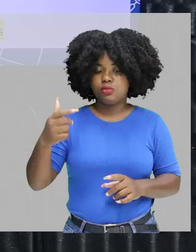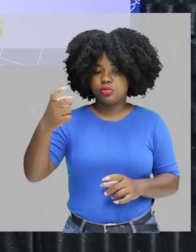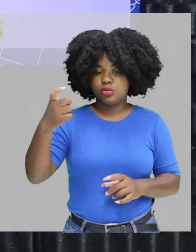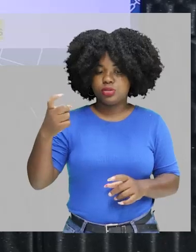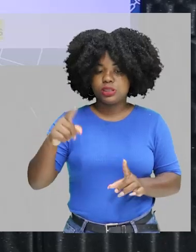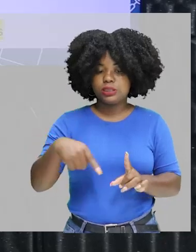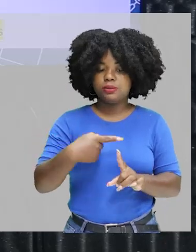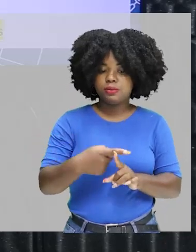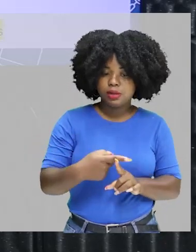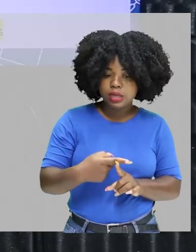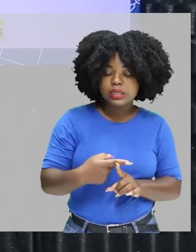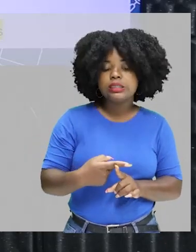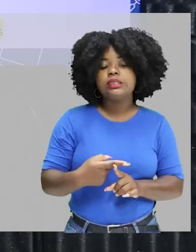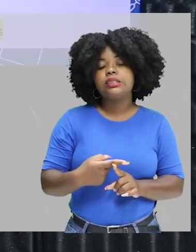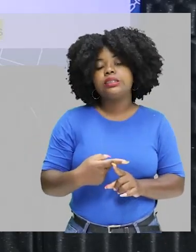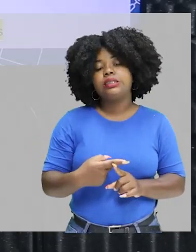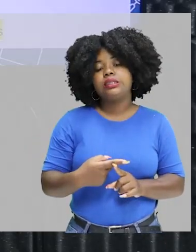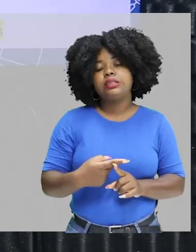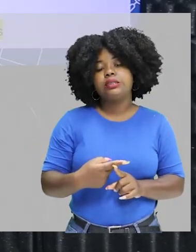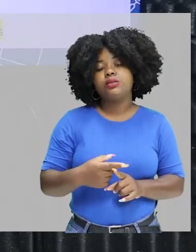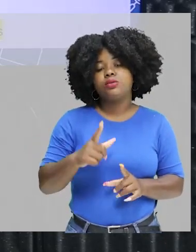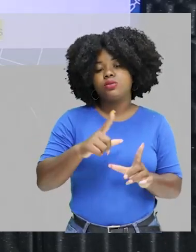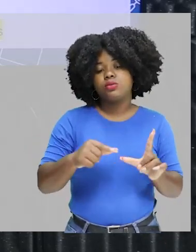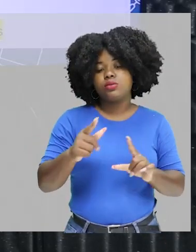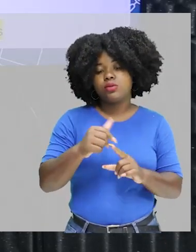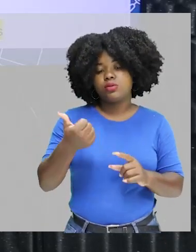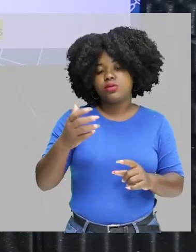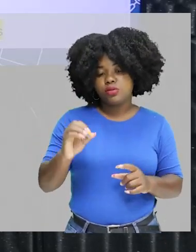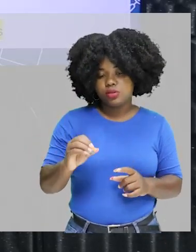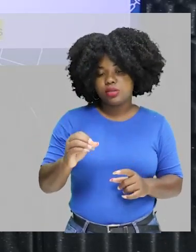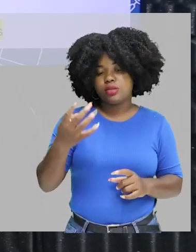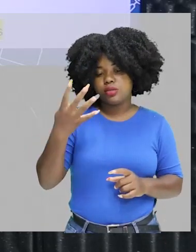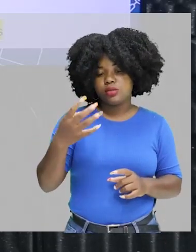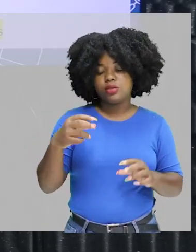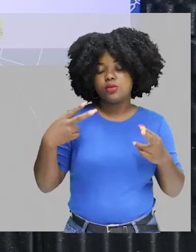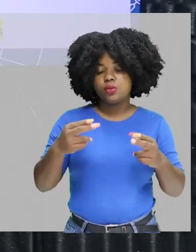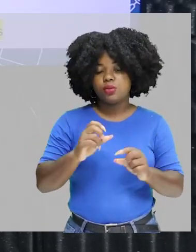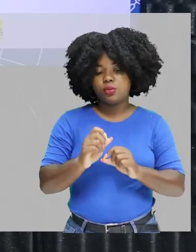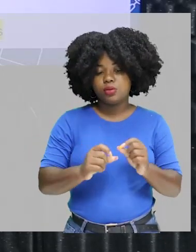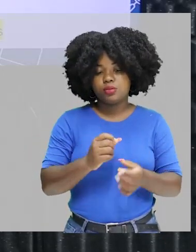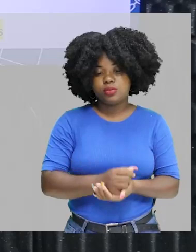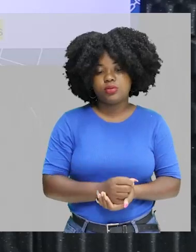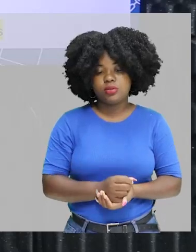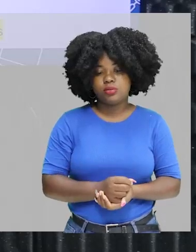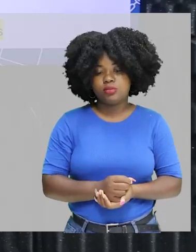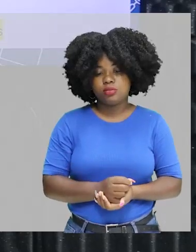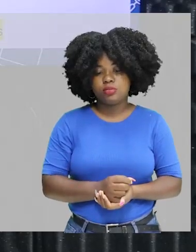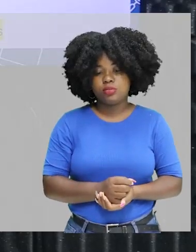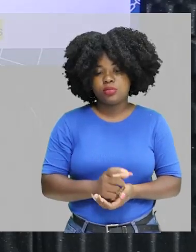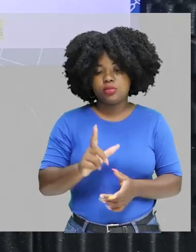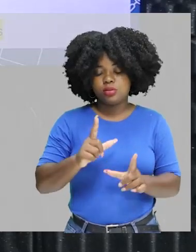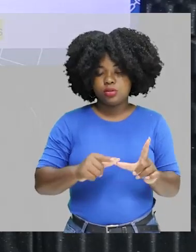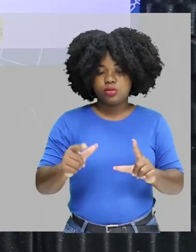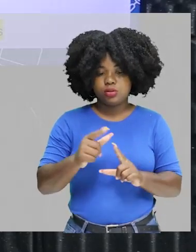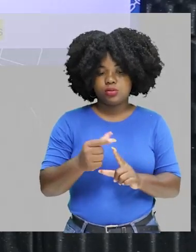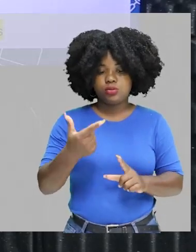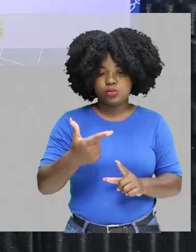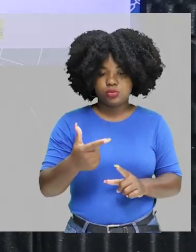o log de 10 elevado a quarta potência, igual ao log de 2 elevado a x.